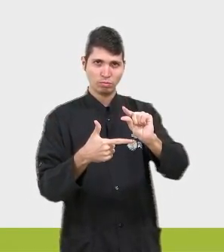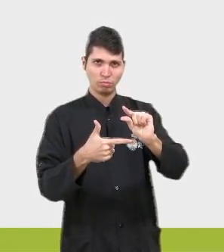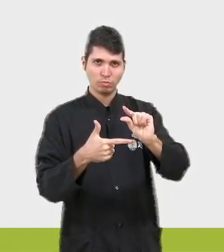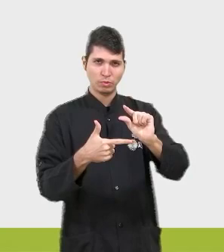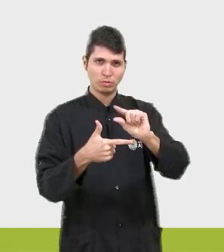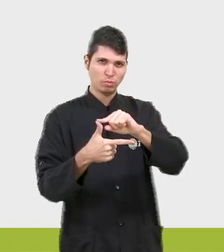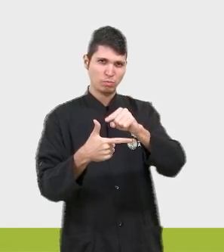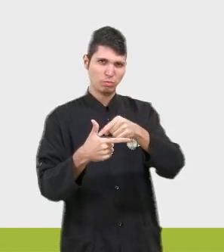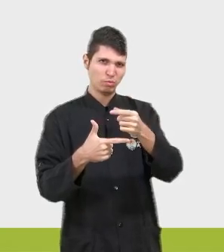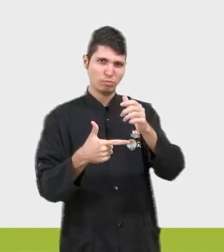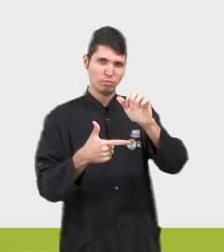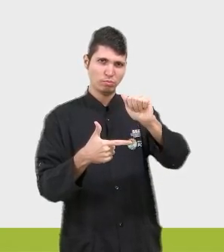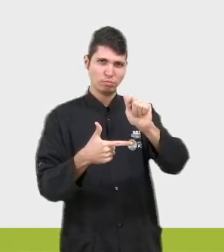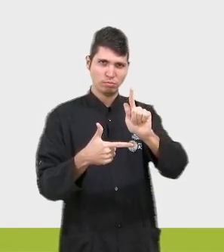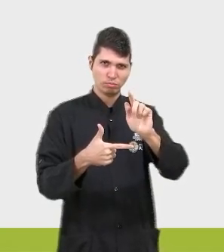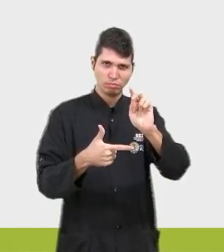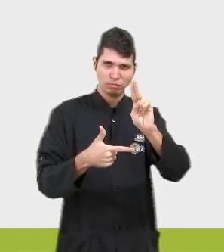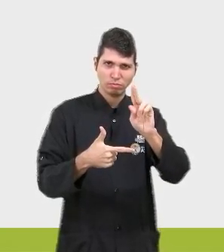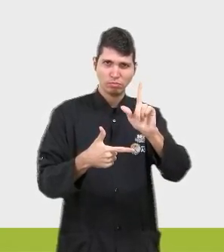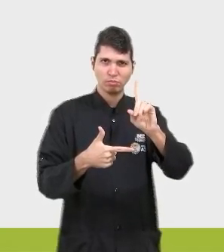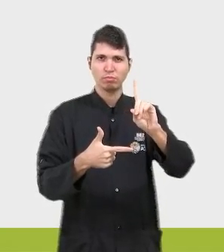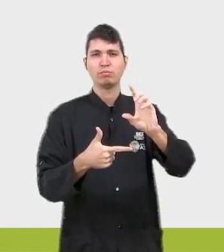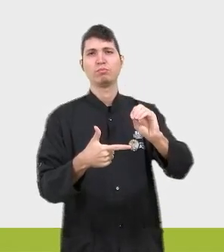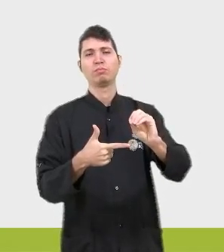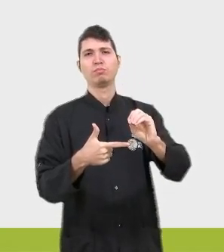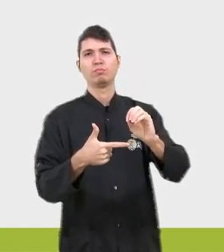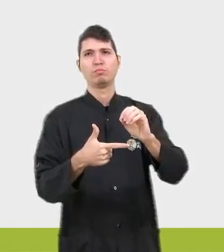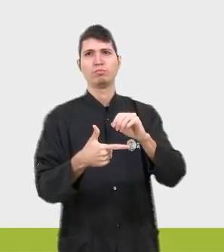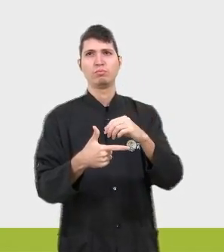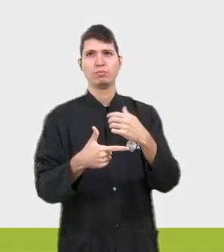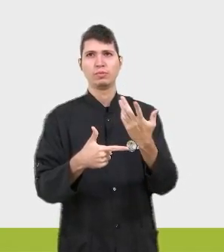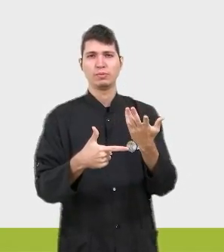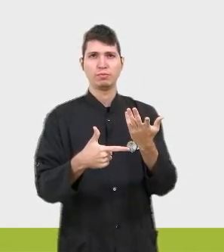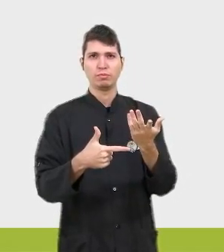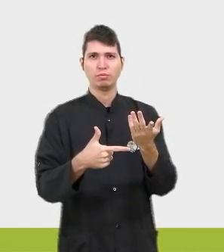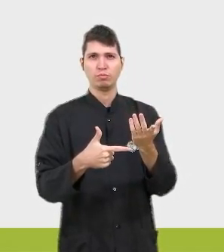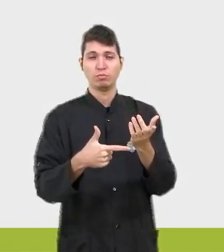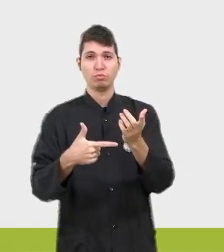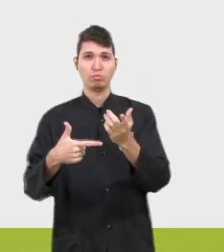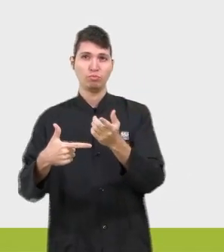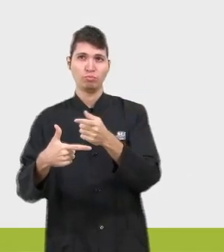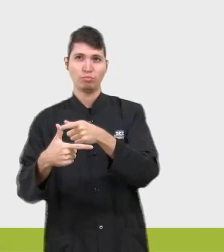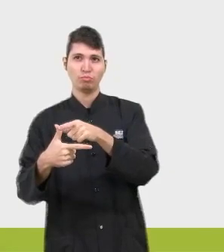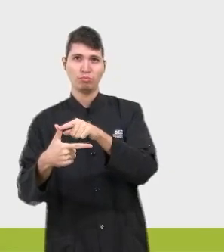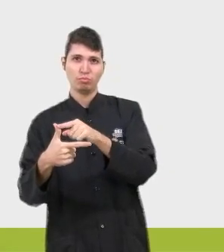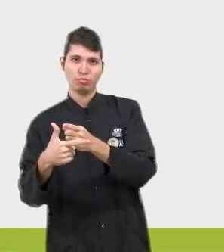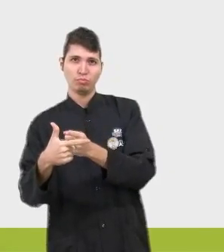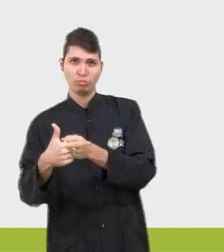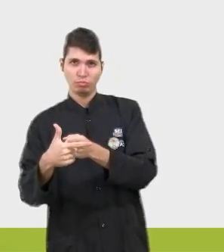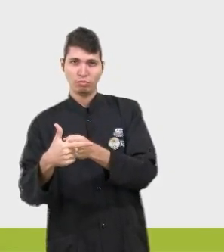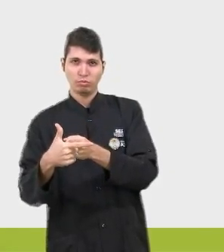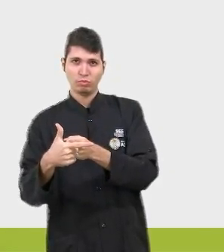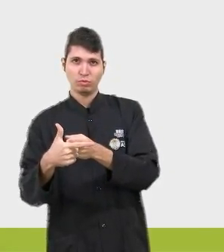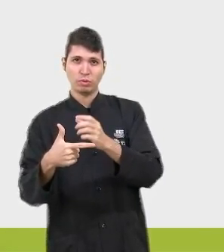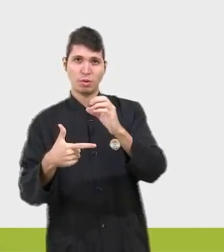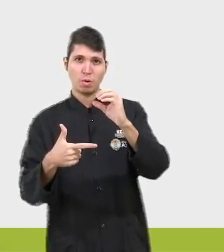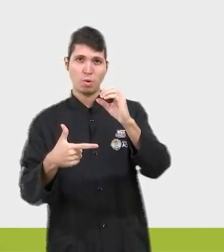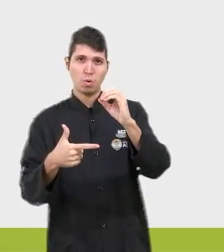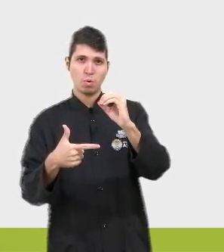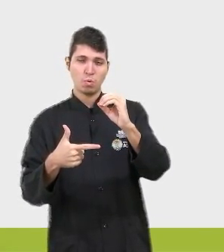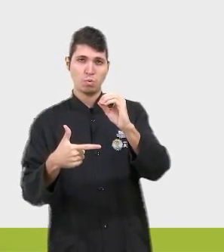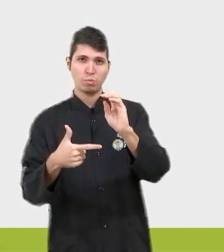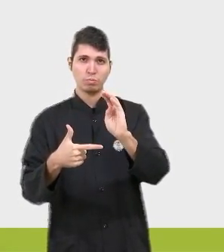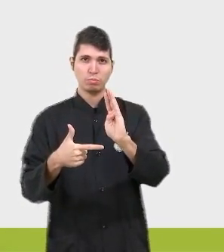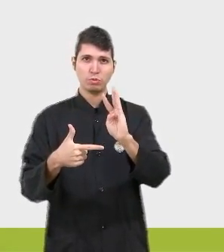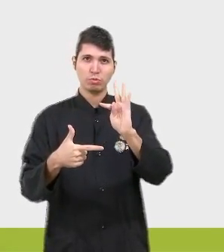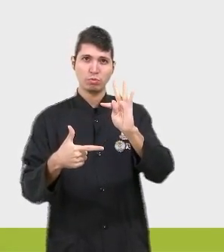Você imagina mais ou menos uma inclinação como essa. E você tem a última aqui, ó, que é a ideia de ângulo obtusco, que um ângulo maior que 90. Então você